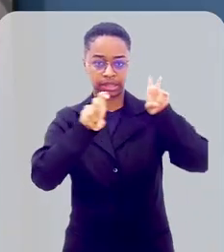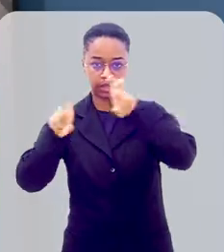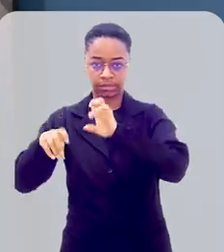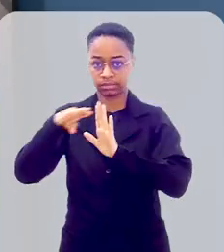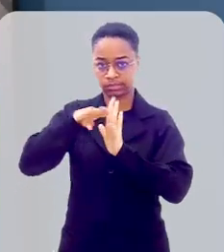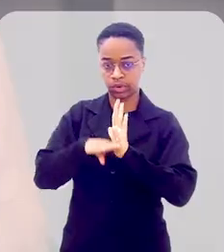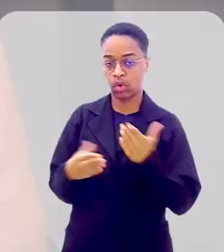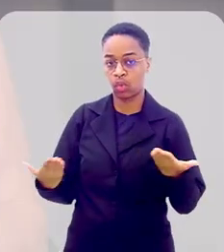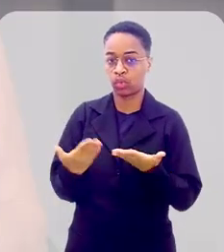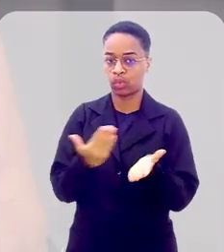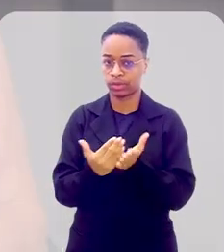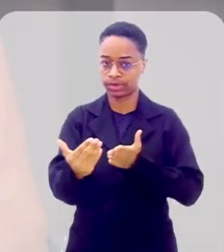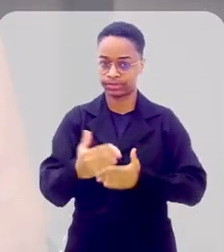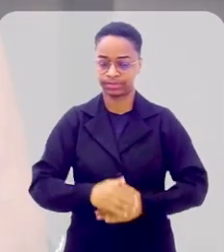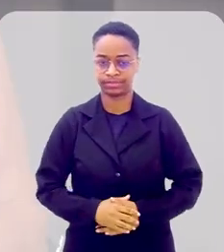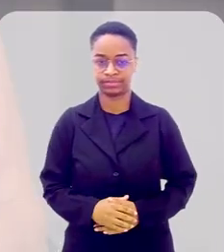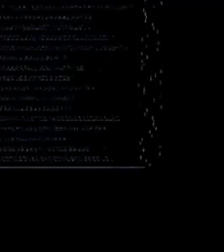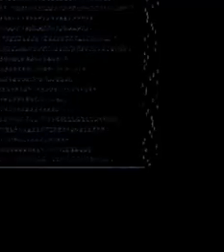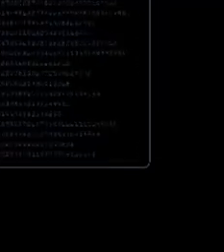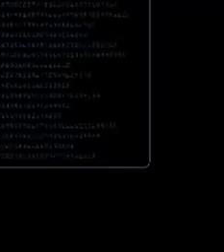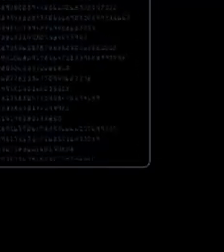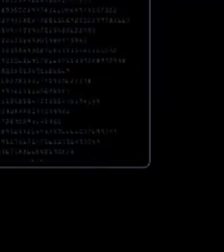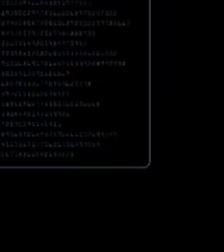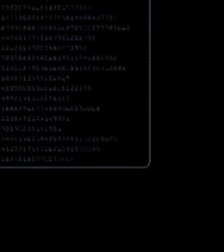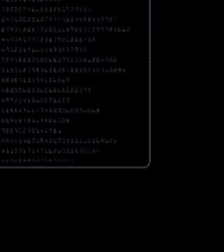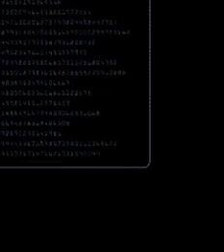assuntos estão no nosso radar, que começa agora.